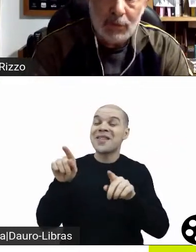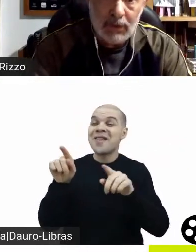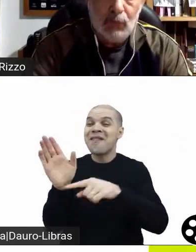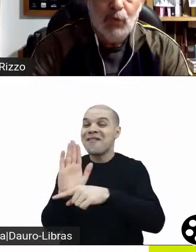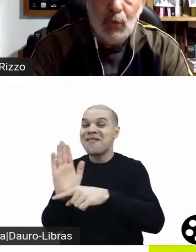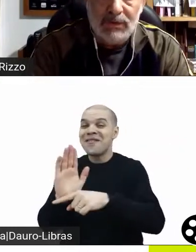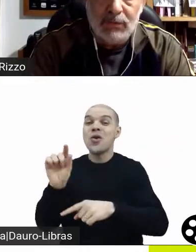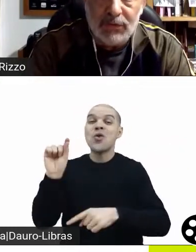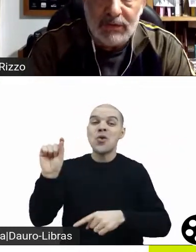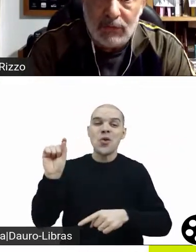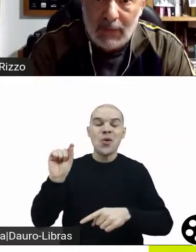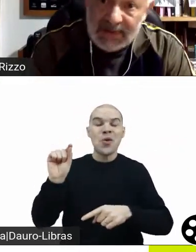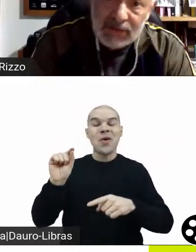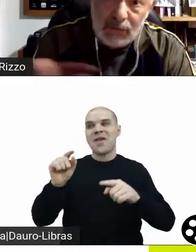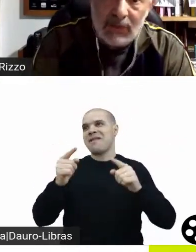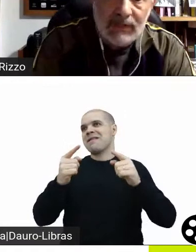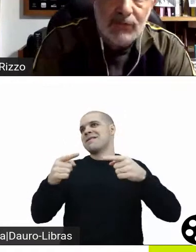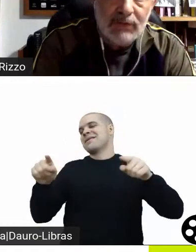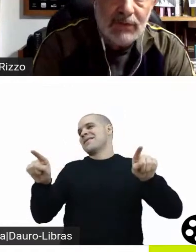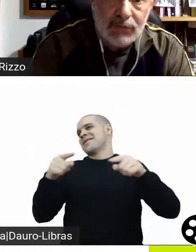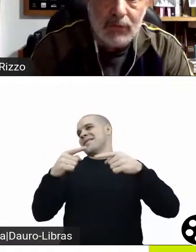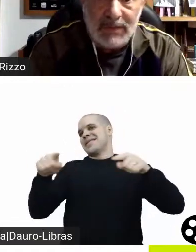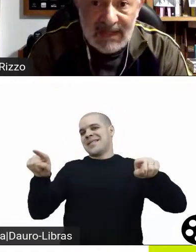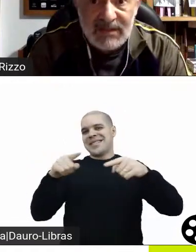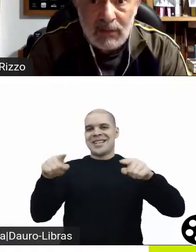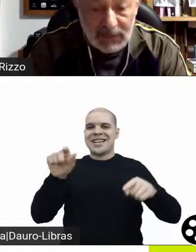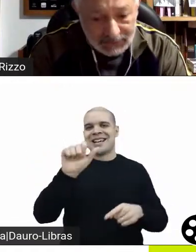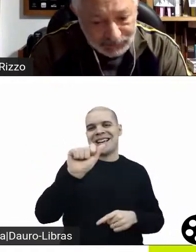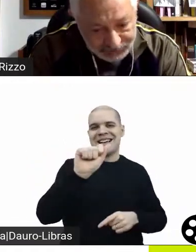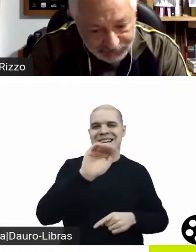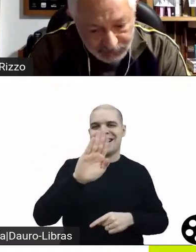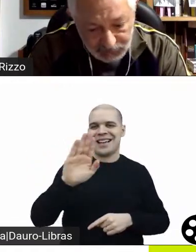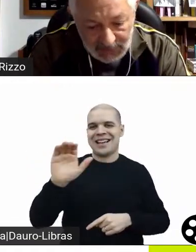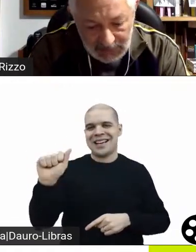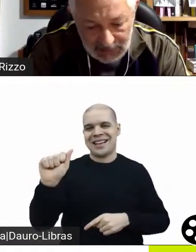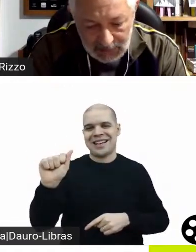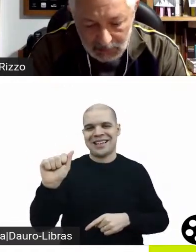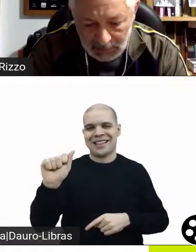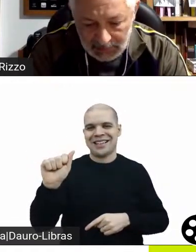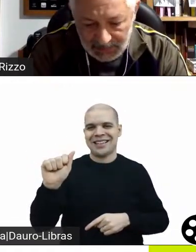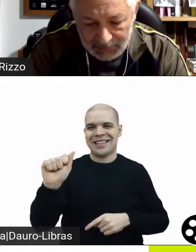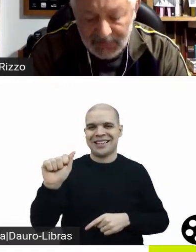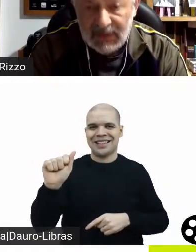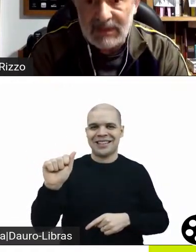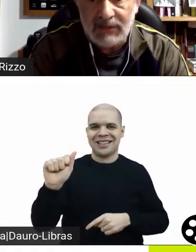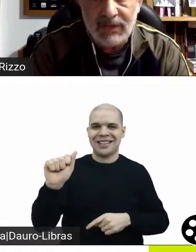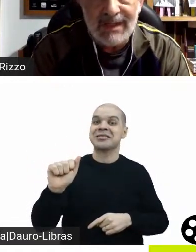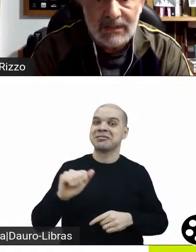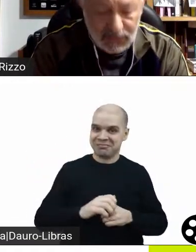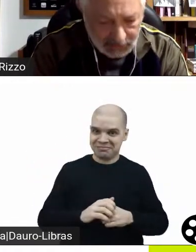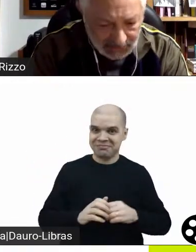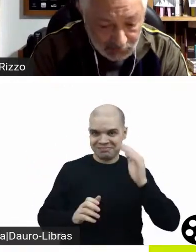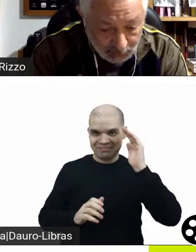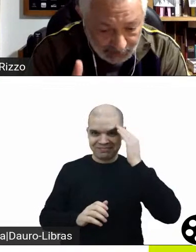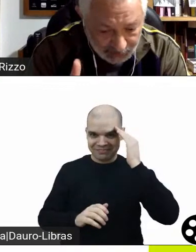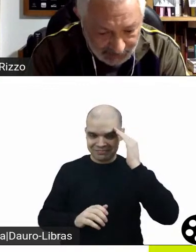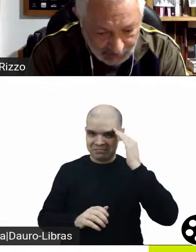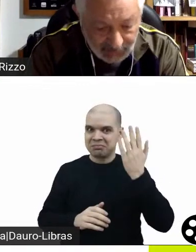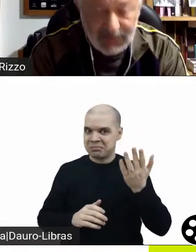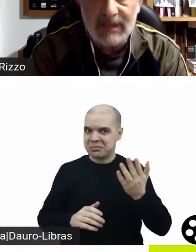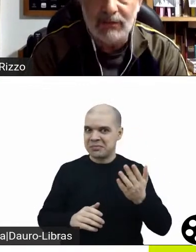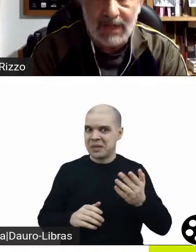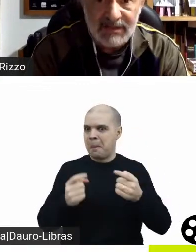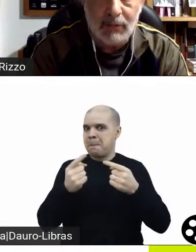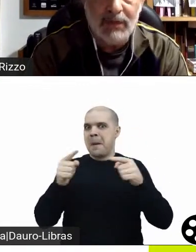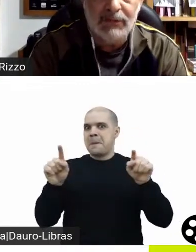final do filme tocam duas músicas do ABBA que tinham tocado já durante o filme, Dancing Queen e Mnumamia. e tem Fernando também, desculpa, no